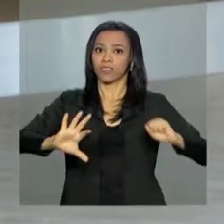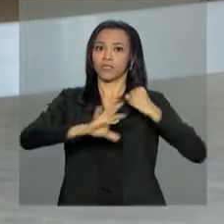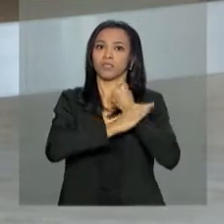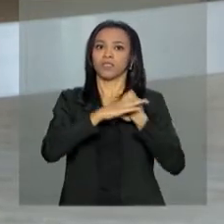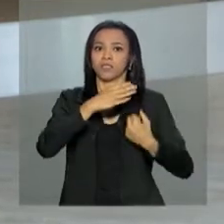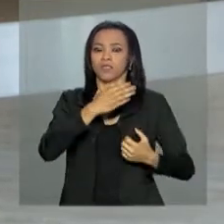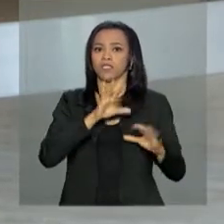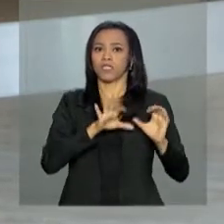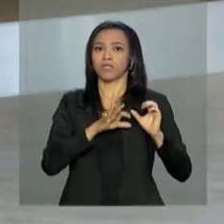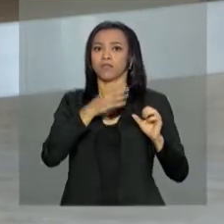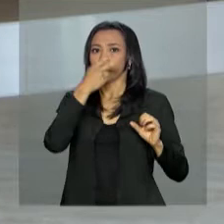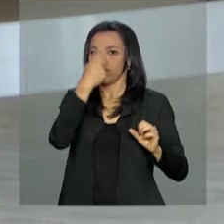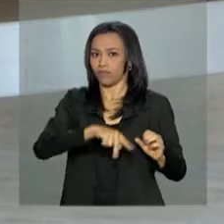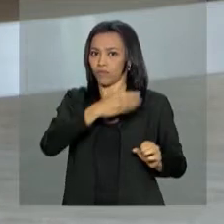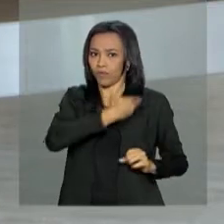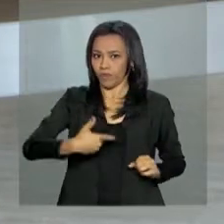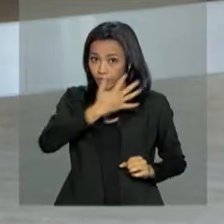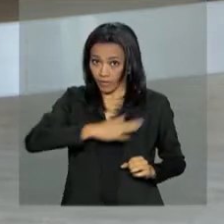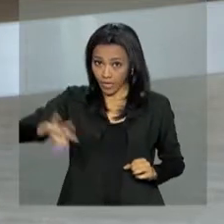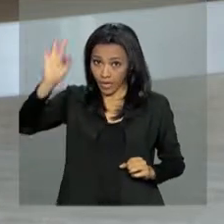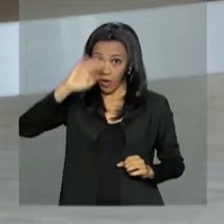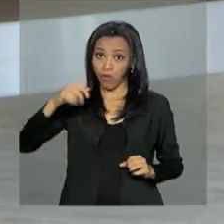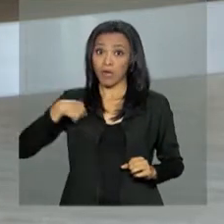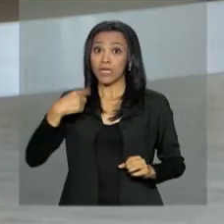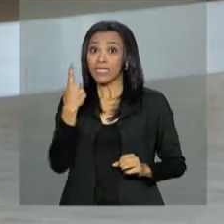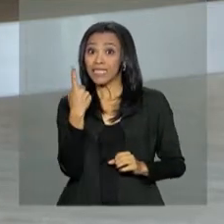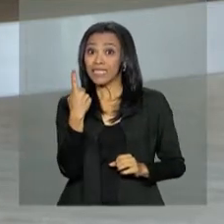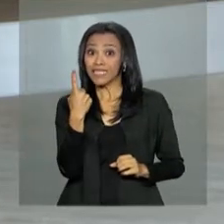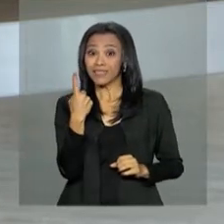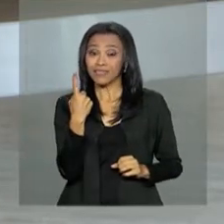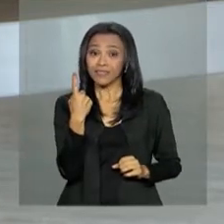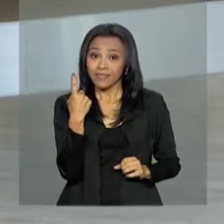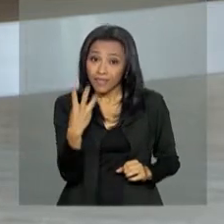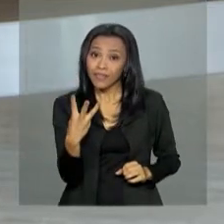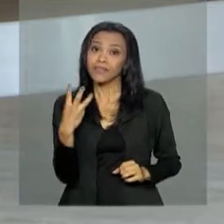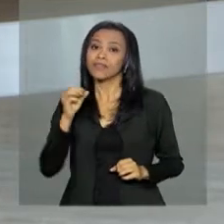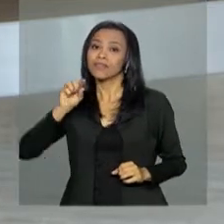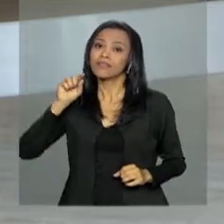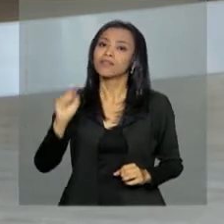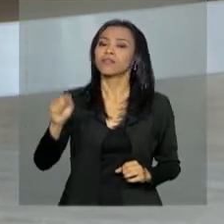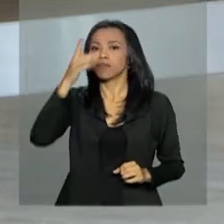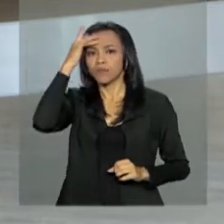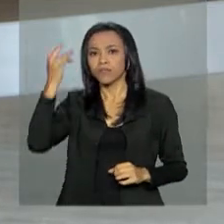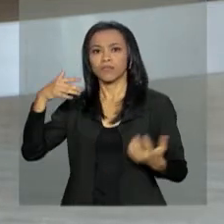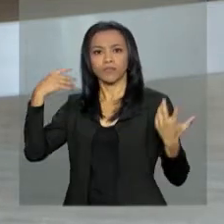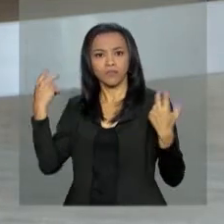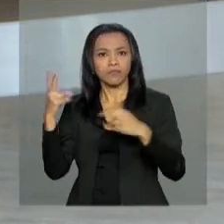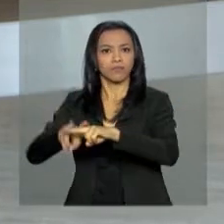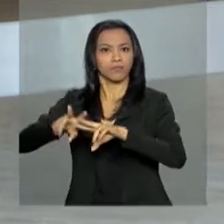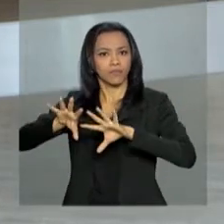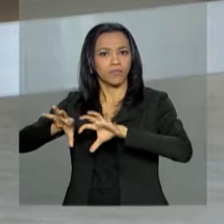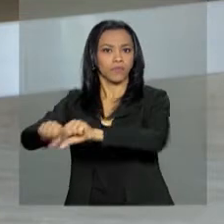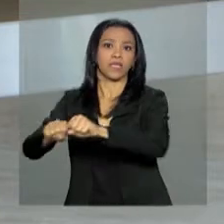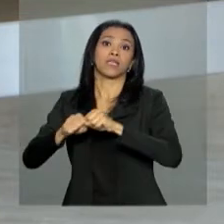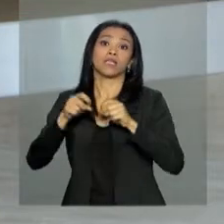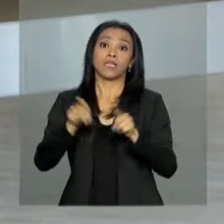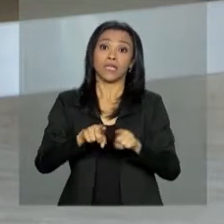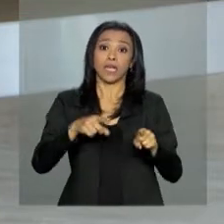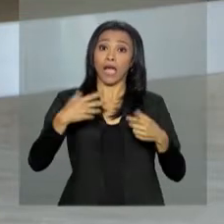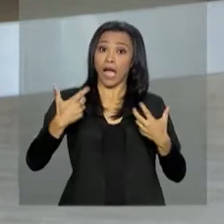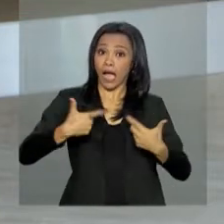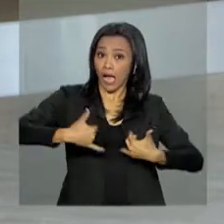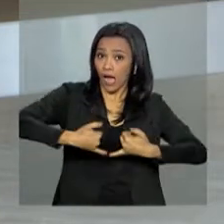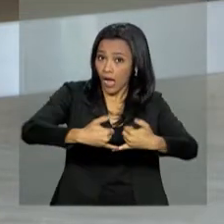resultaram na prisão de mais de 13 mil pessoas e apreensão de 834 armas e 900